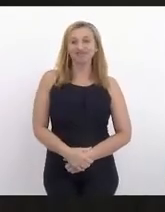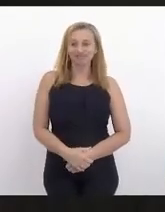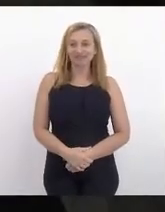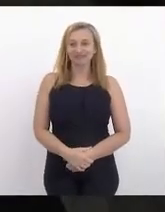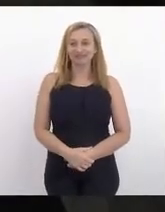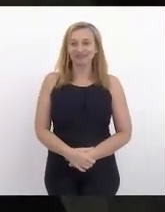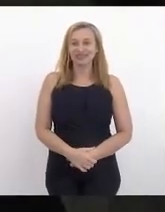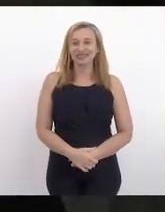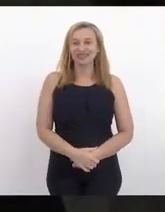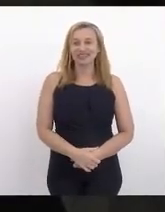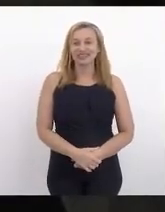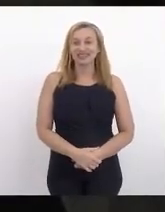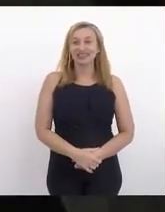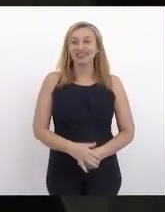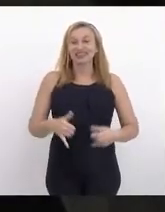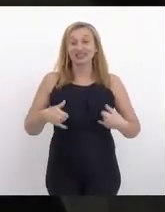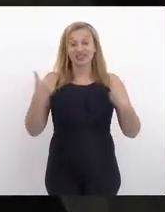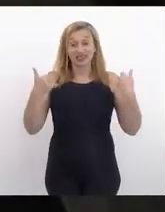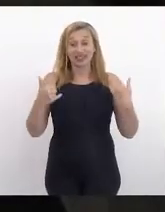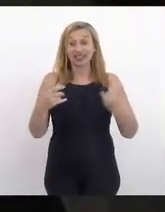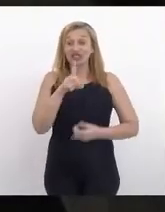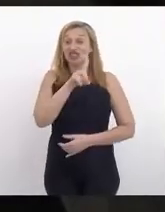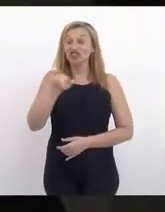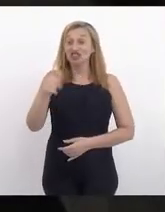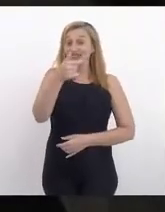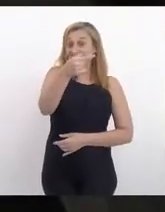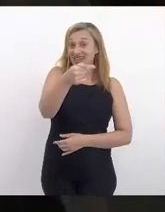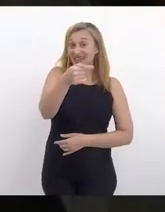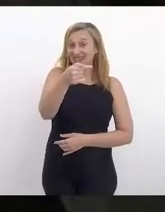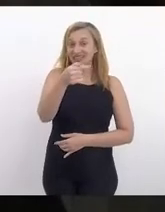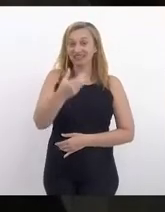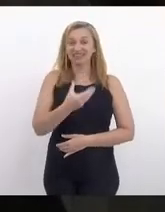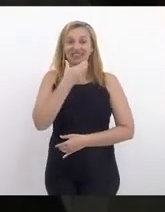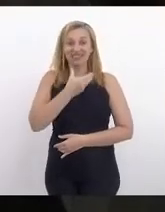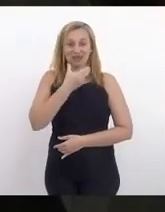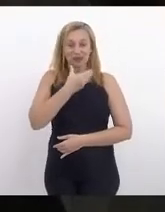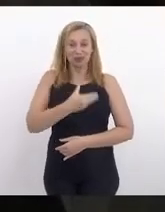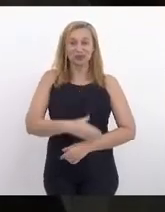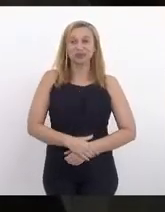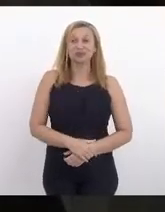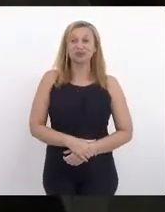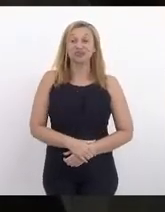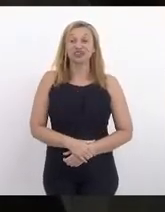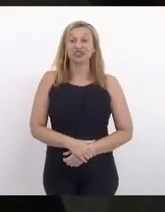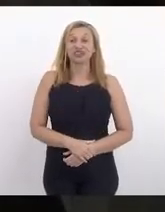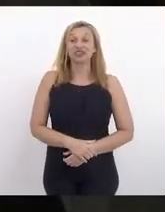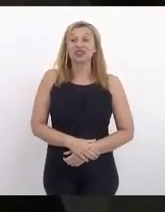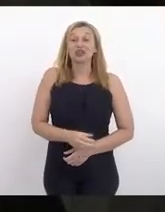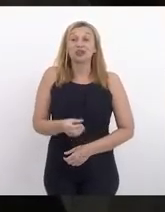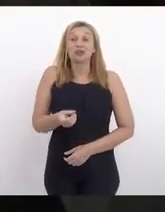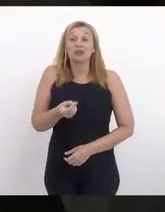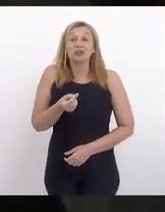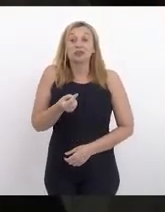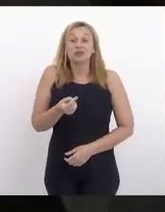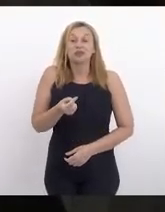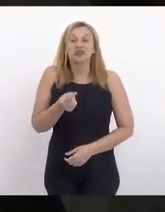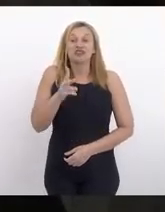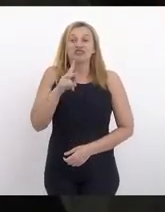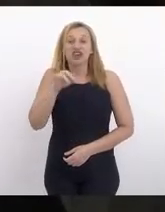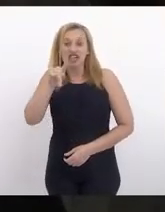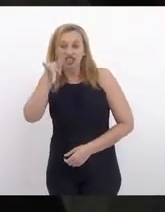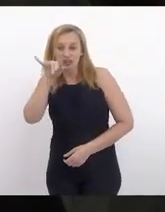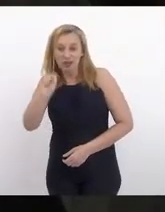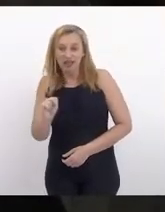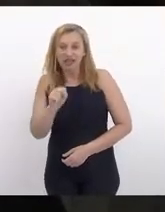No dia 7 de dezembro, véspera de Nossa